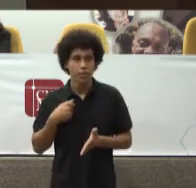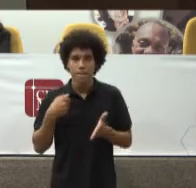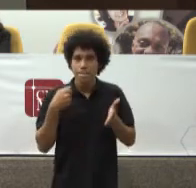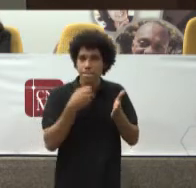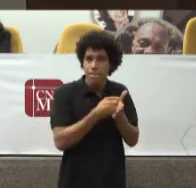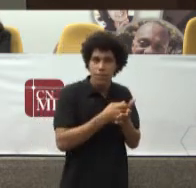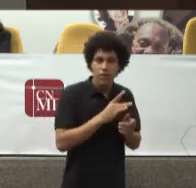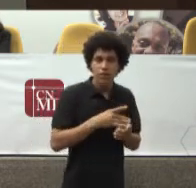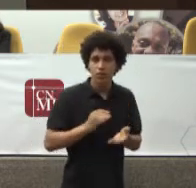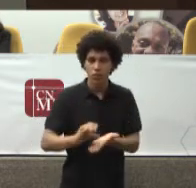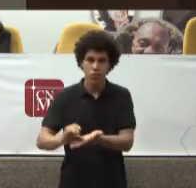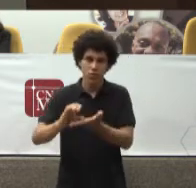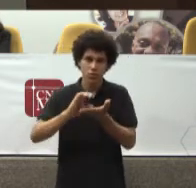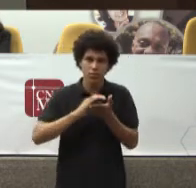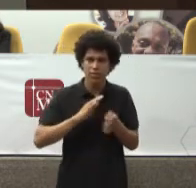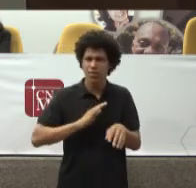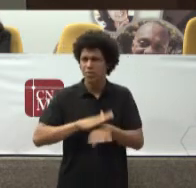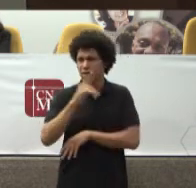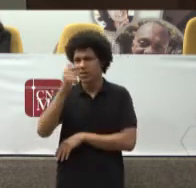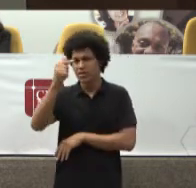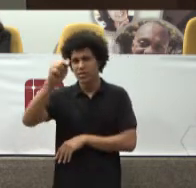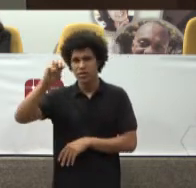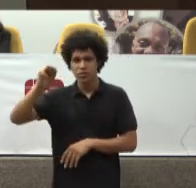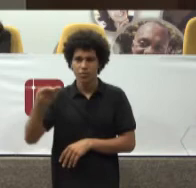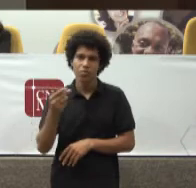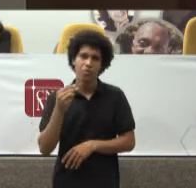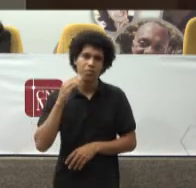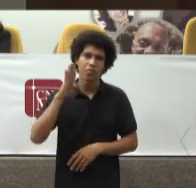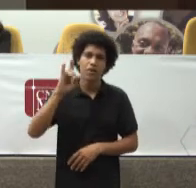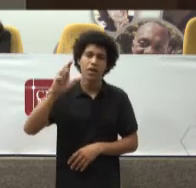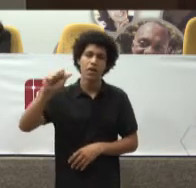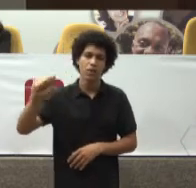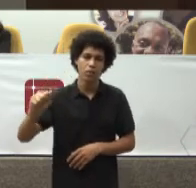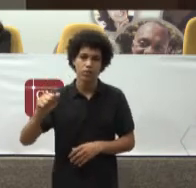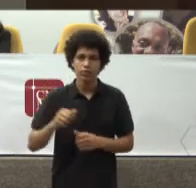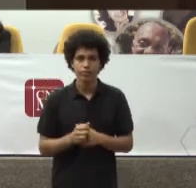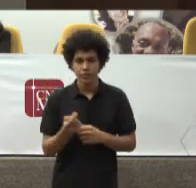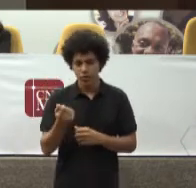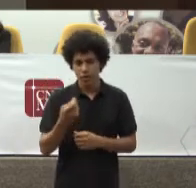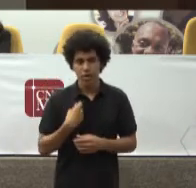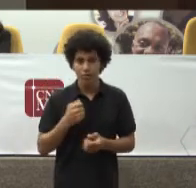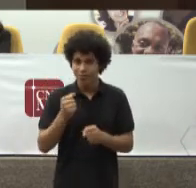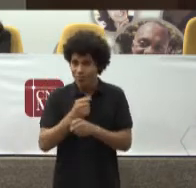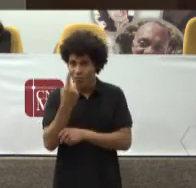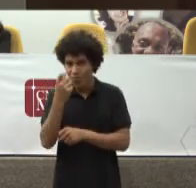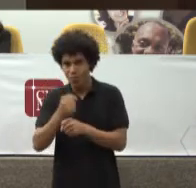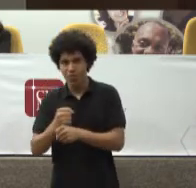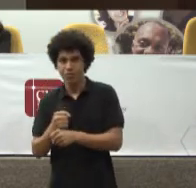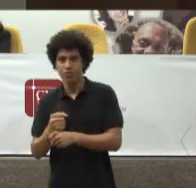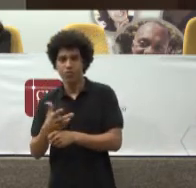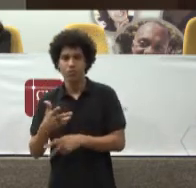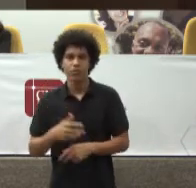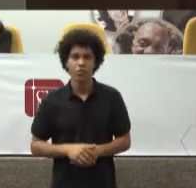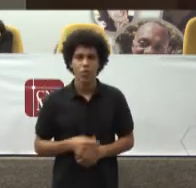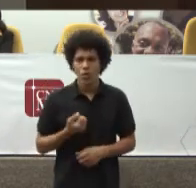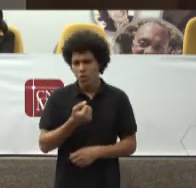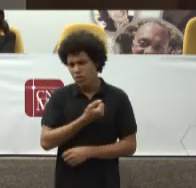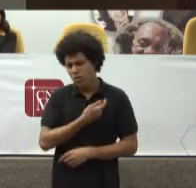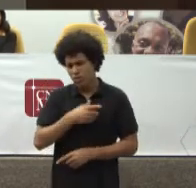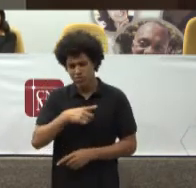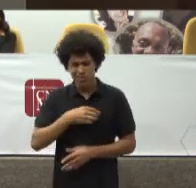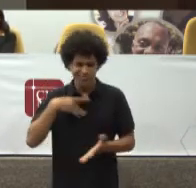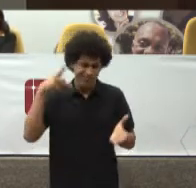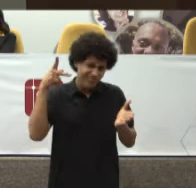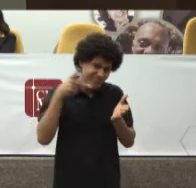O orçamento Em mais de Sete bilhões De reais Por ano Esse número Os senhores Tenham certeza A judicialização